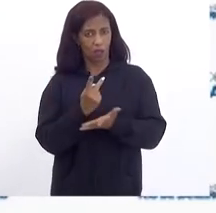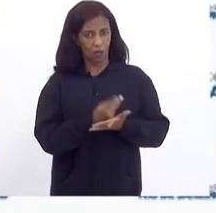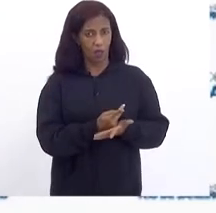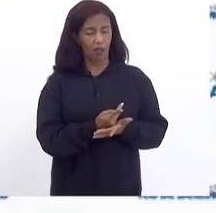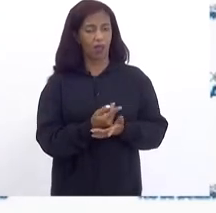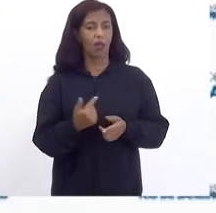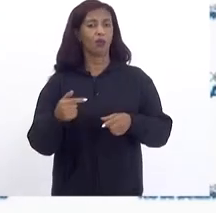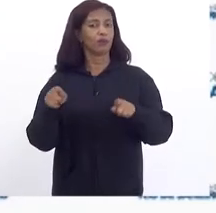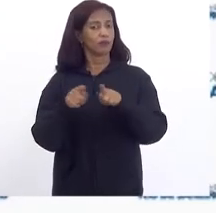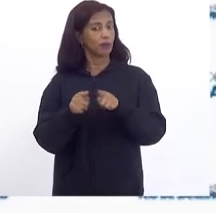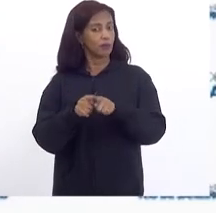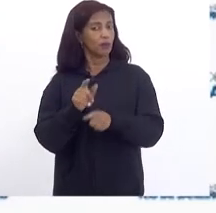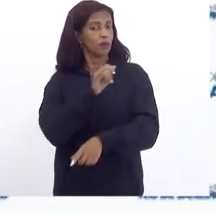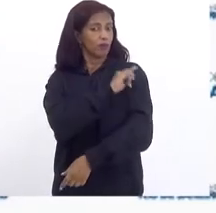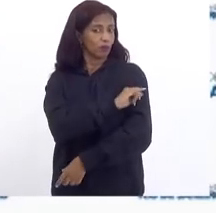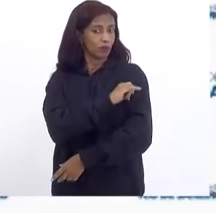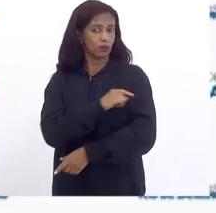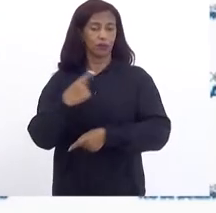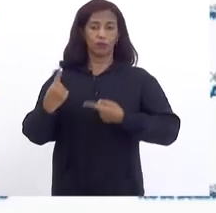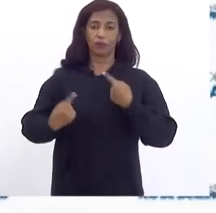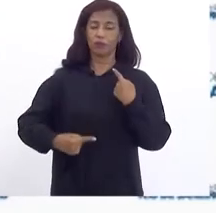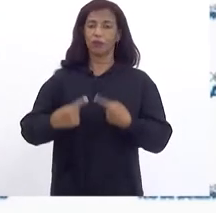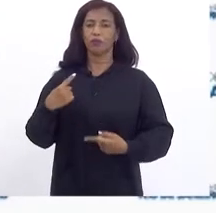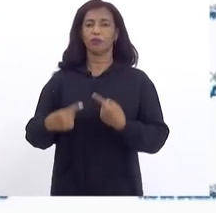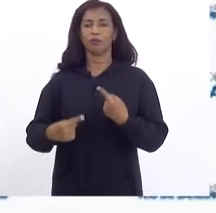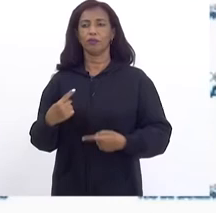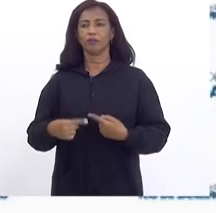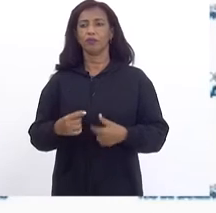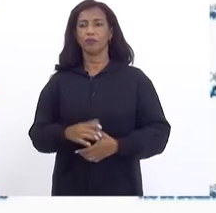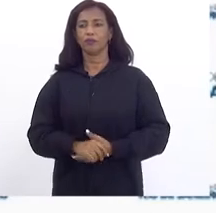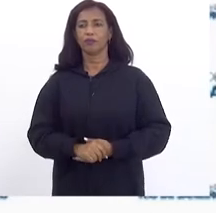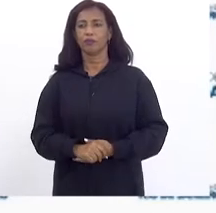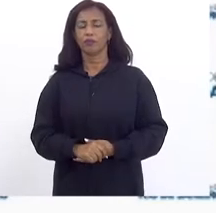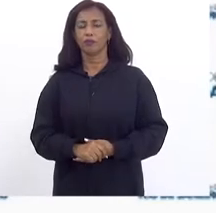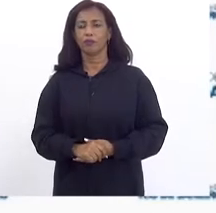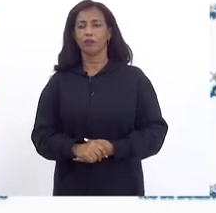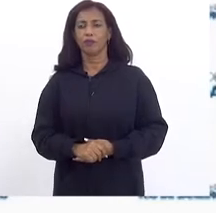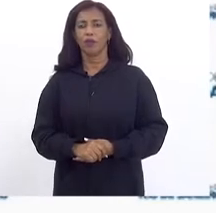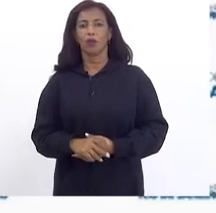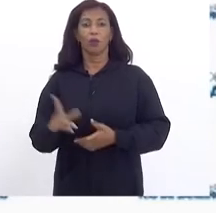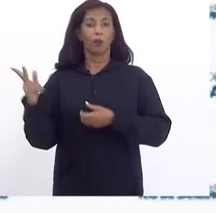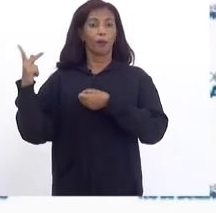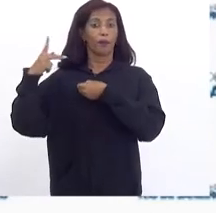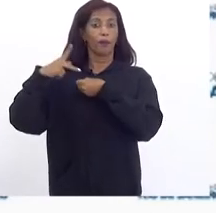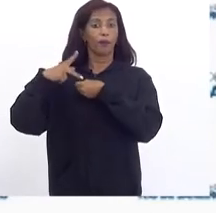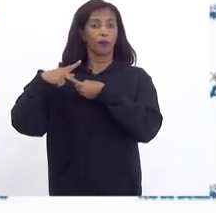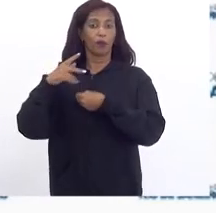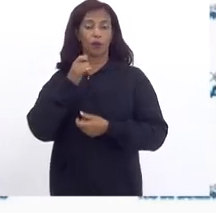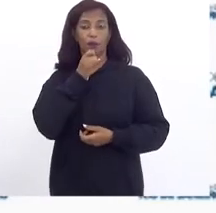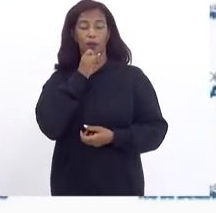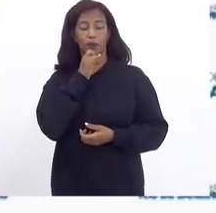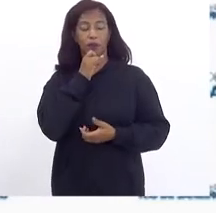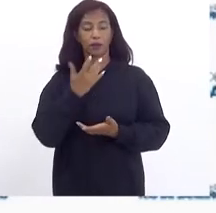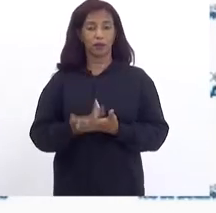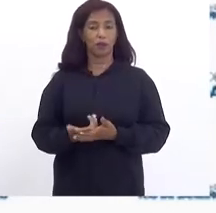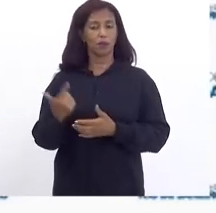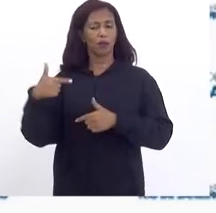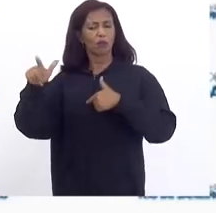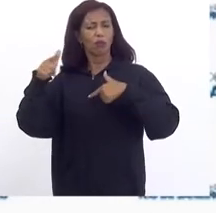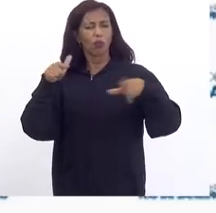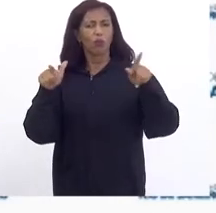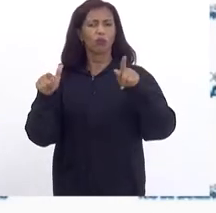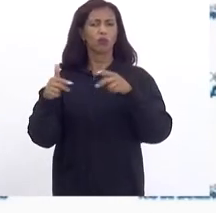Do Rio Na própria Discussão De origem Destino Do petróleo Por exemplo Entre outras